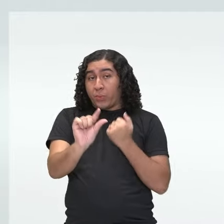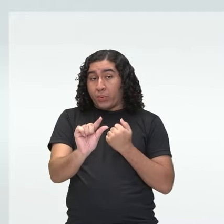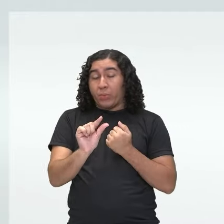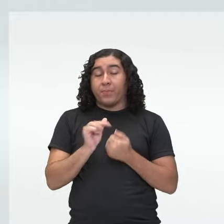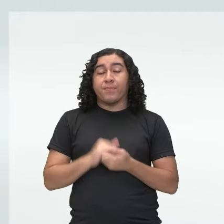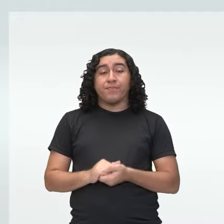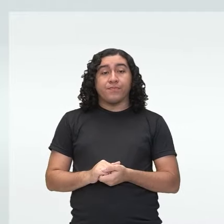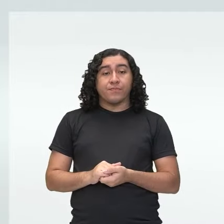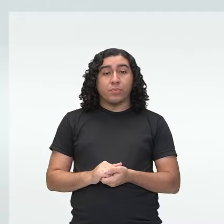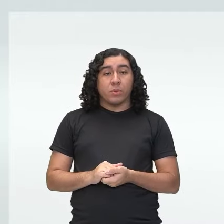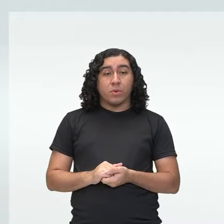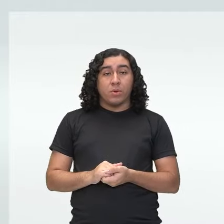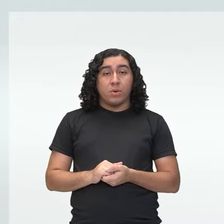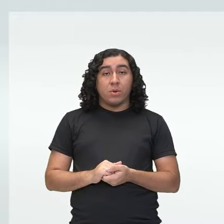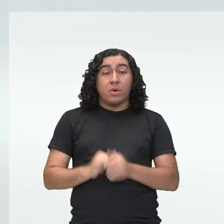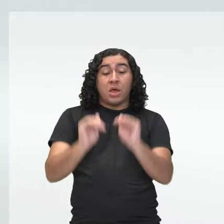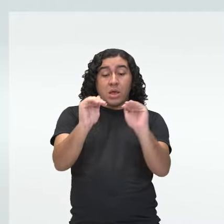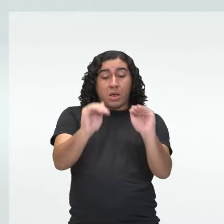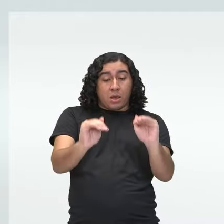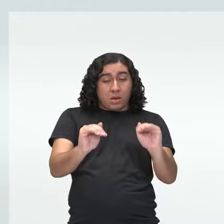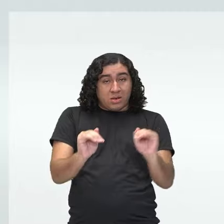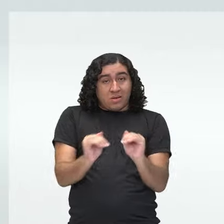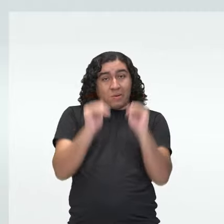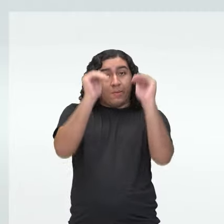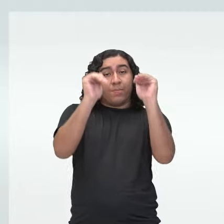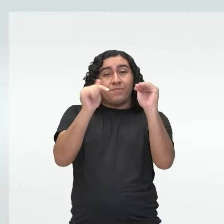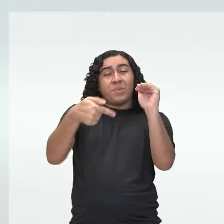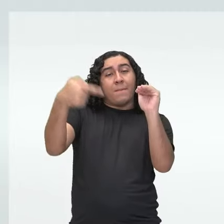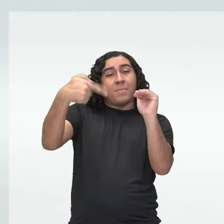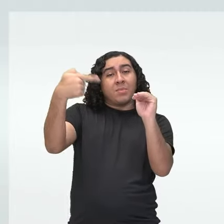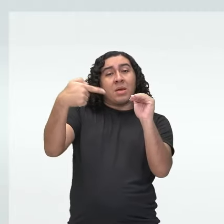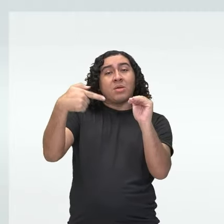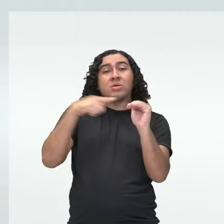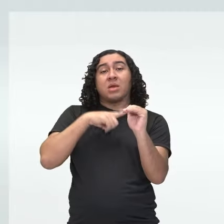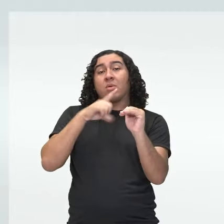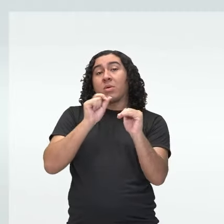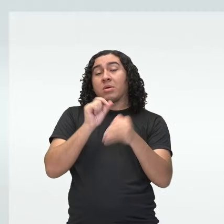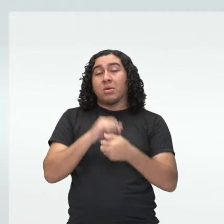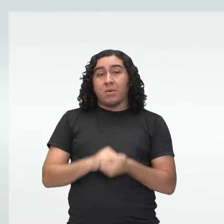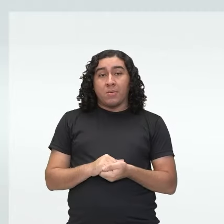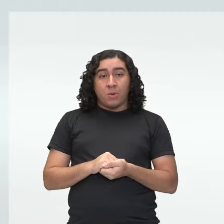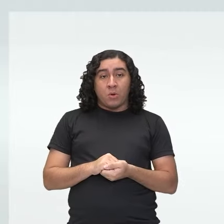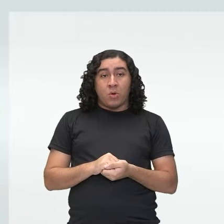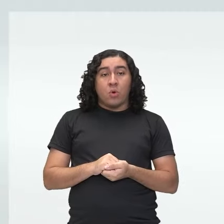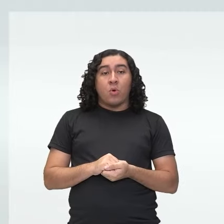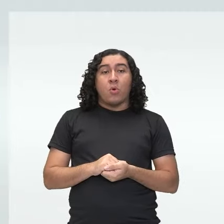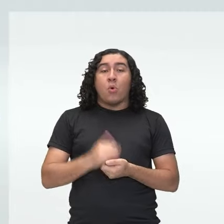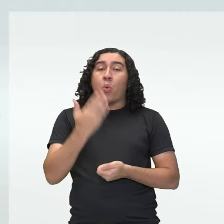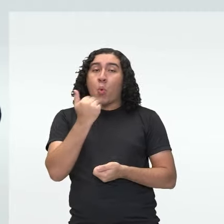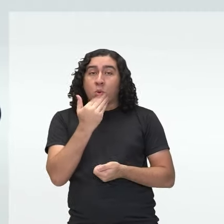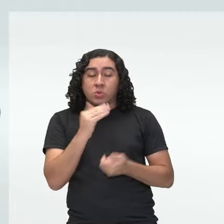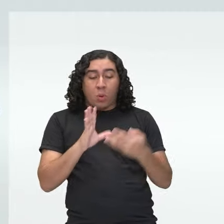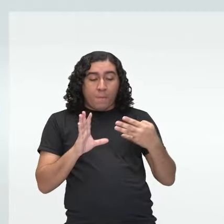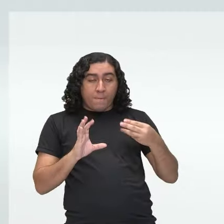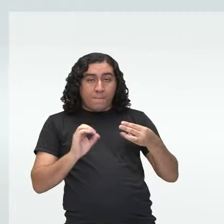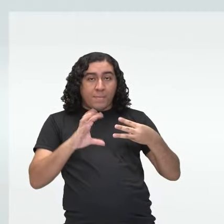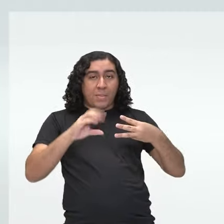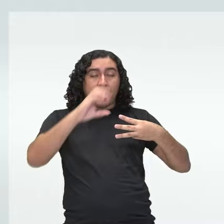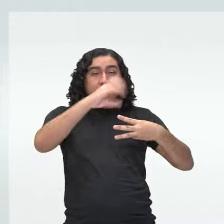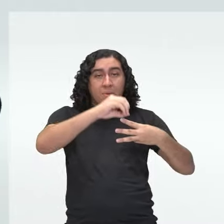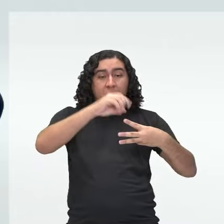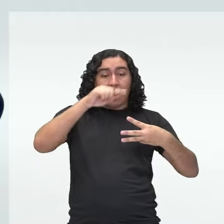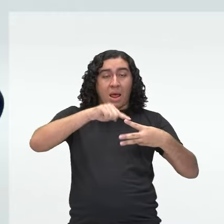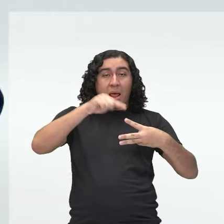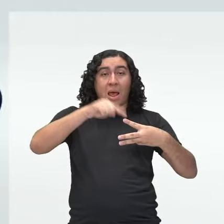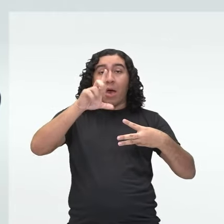E aqui no topo eu tenho, vamos observar aqui, o consumidor secundário, que é a representação da onça,